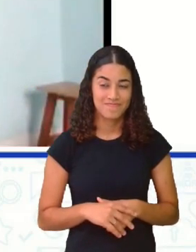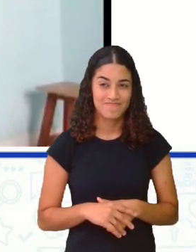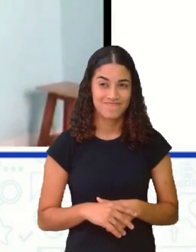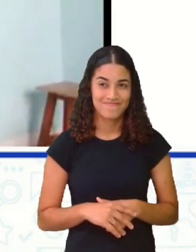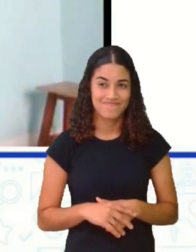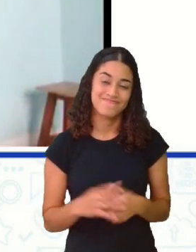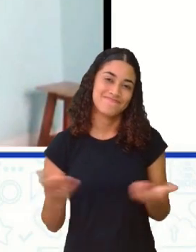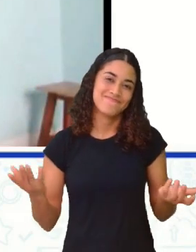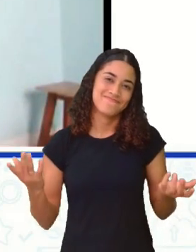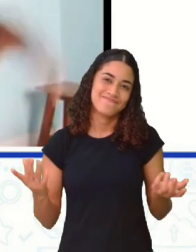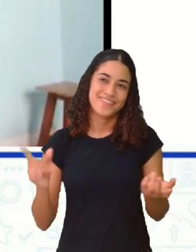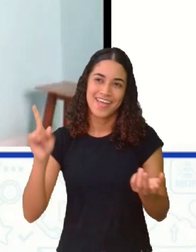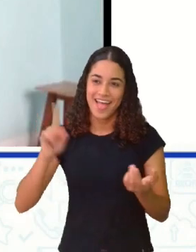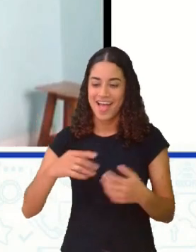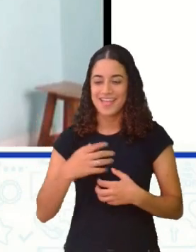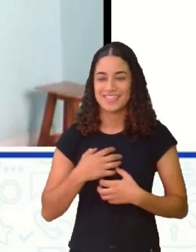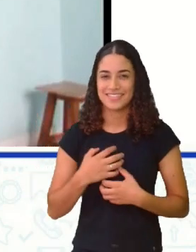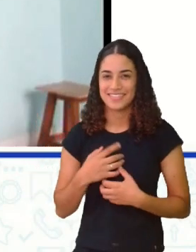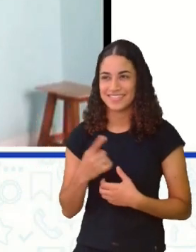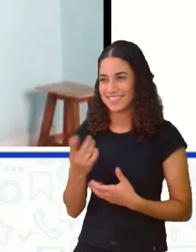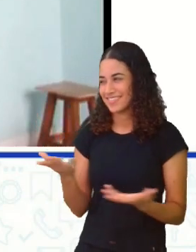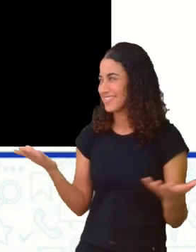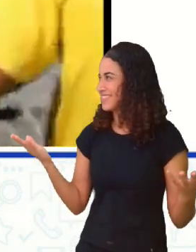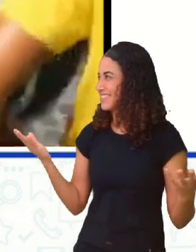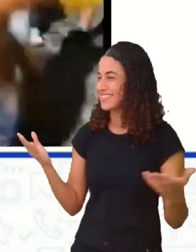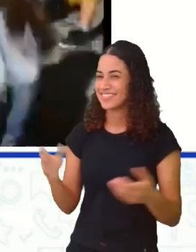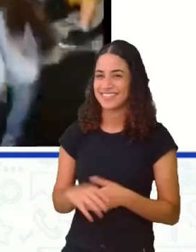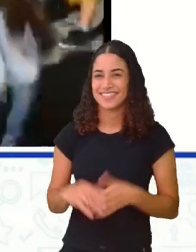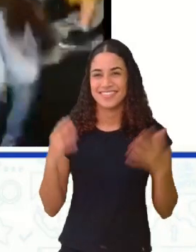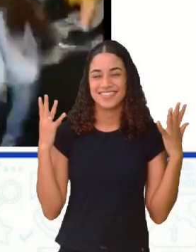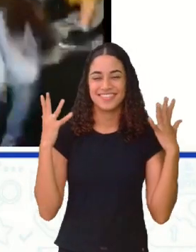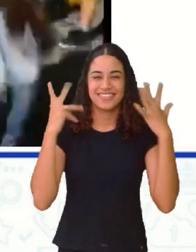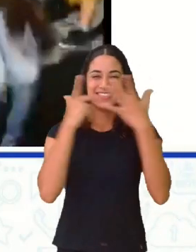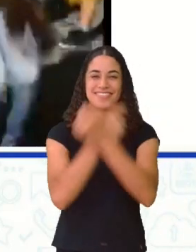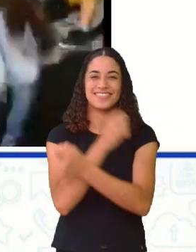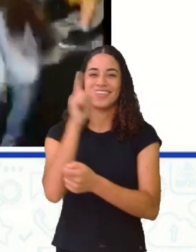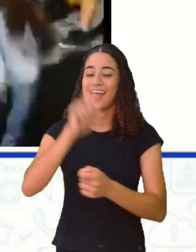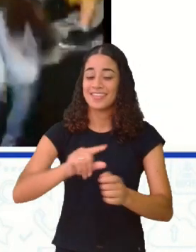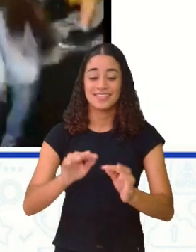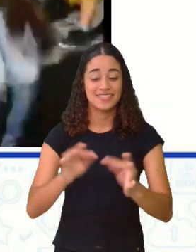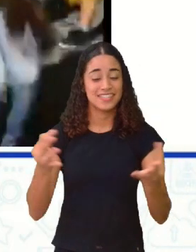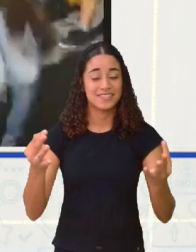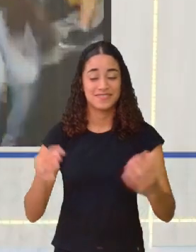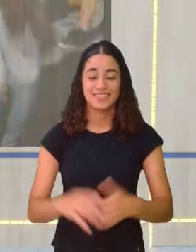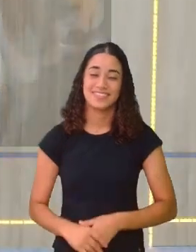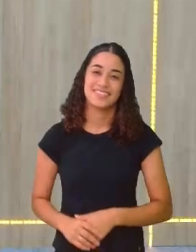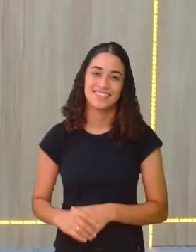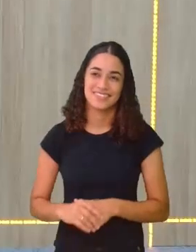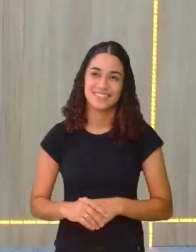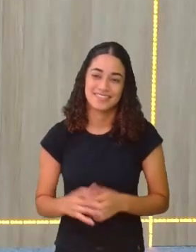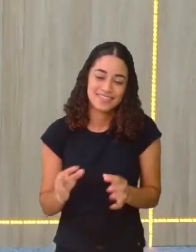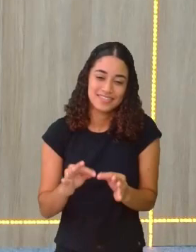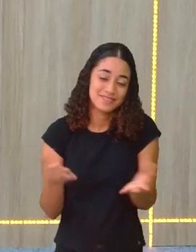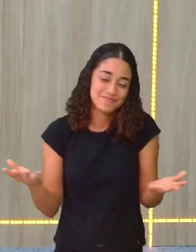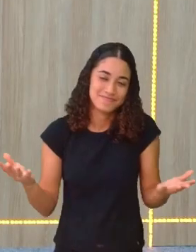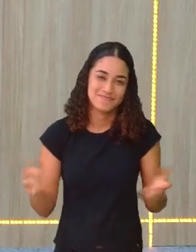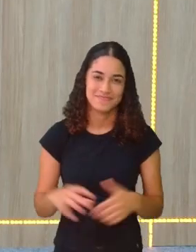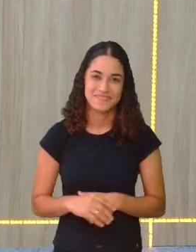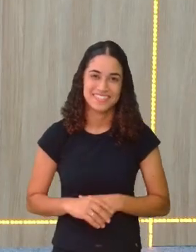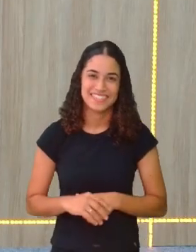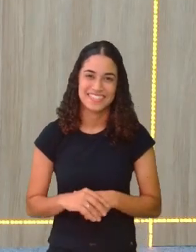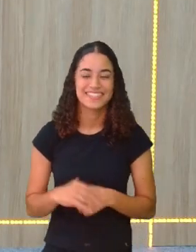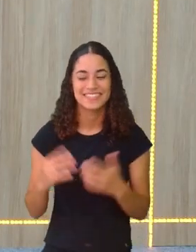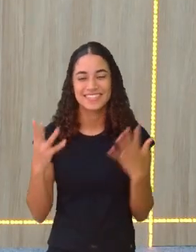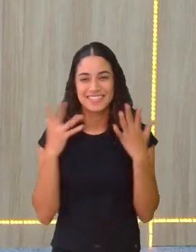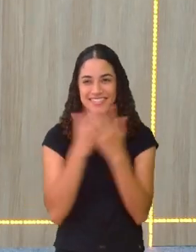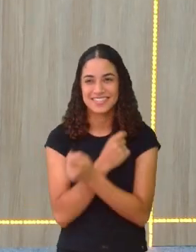É tão simples, né? É, é assim. Tão lindo, né,